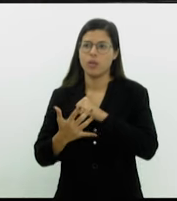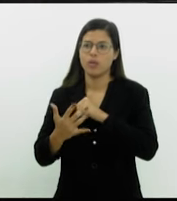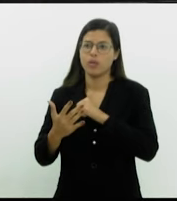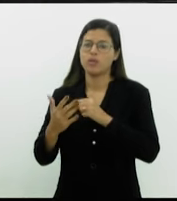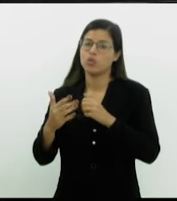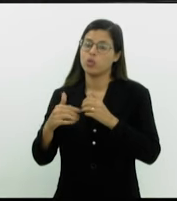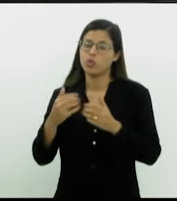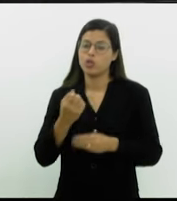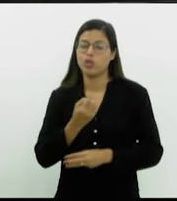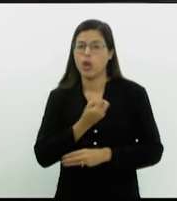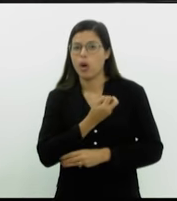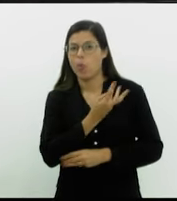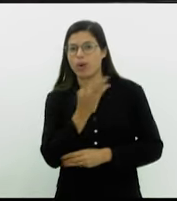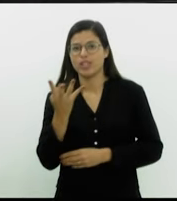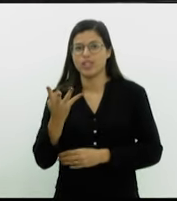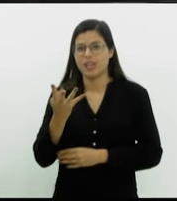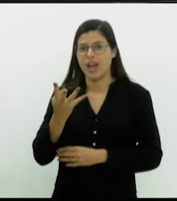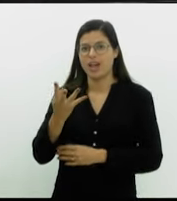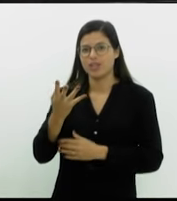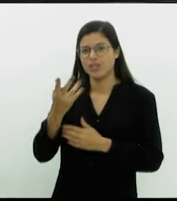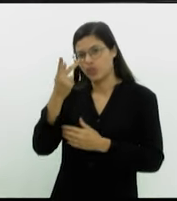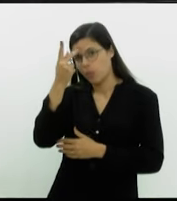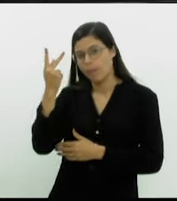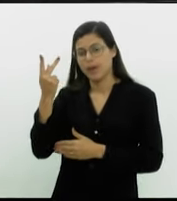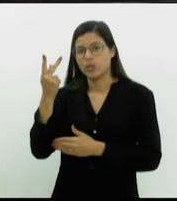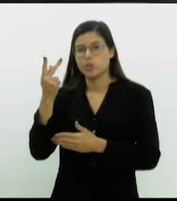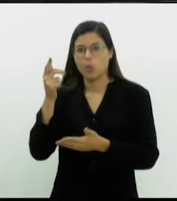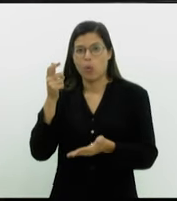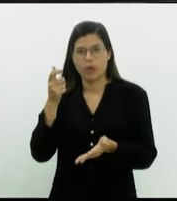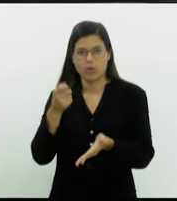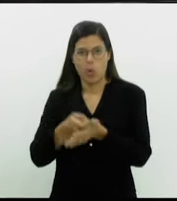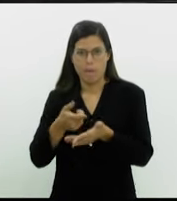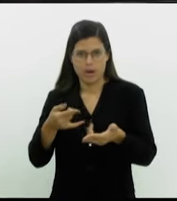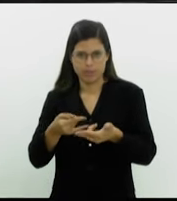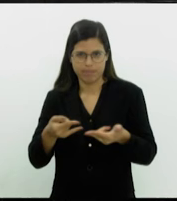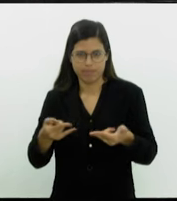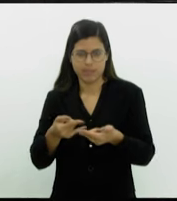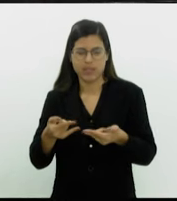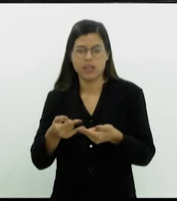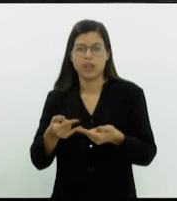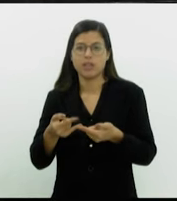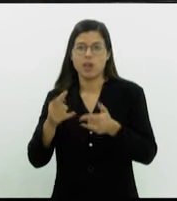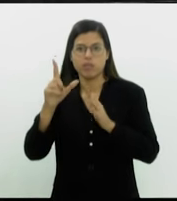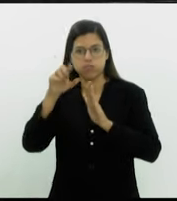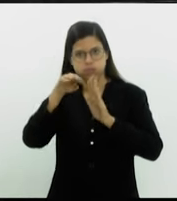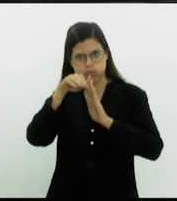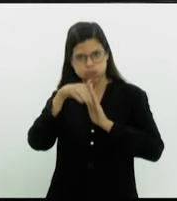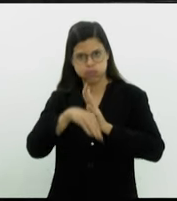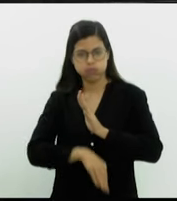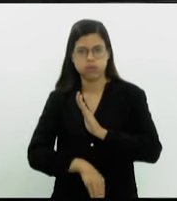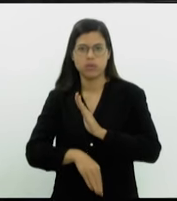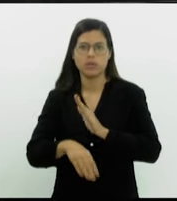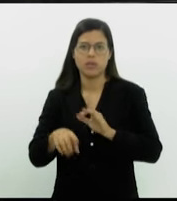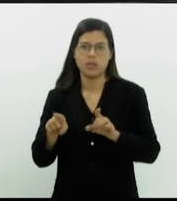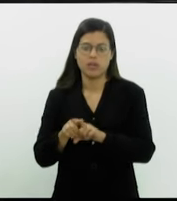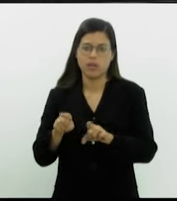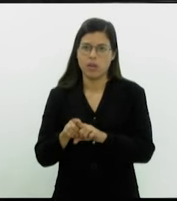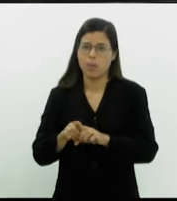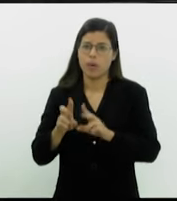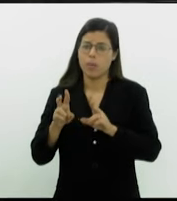muito, ao congelamento de tarifas e à questão da segurança pública.